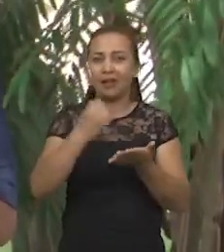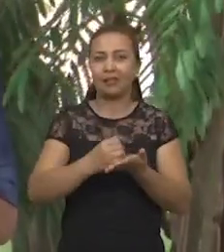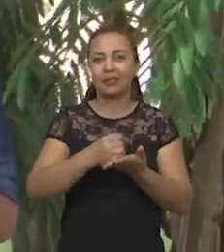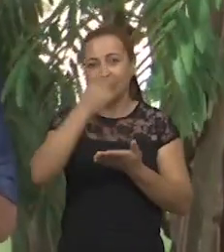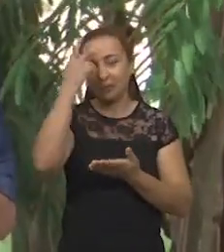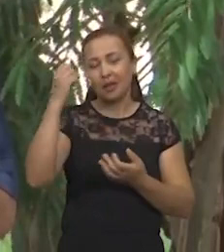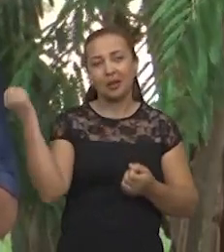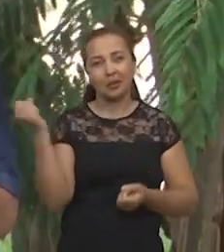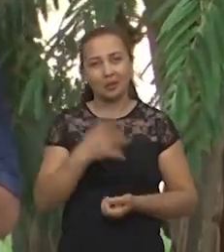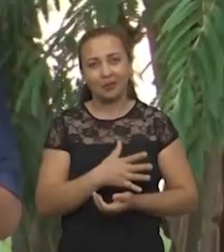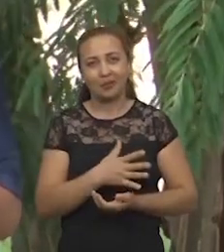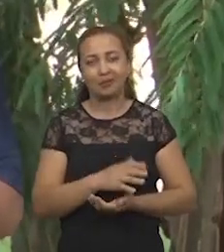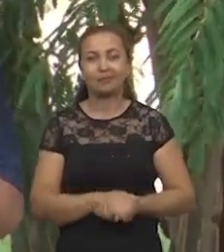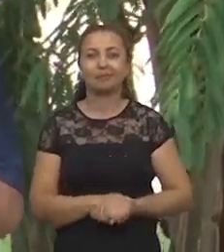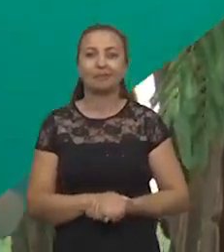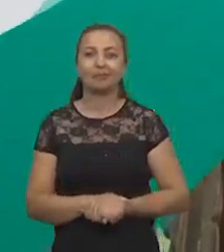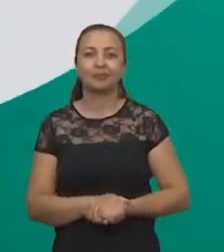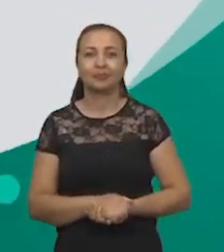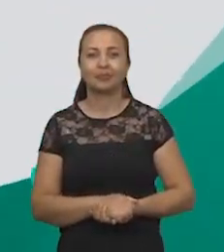patente para a inovação.